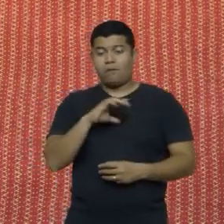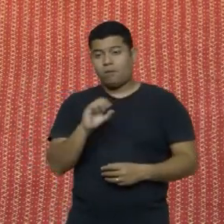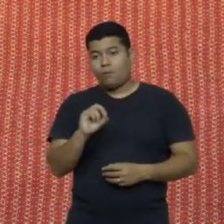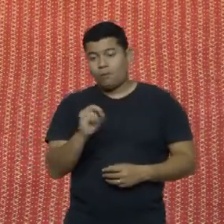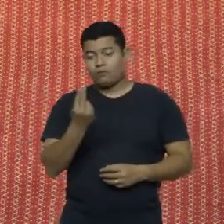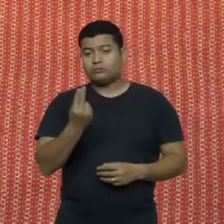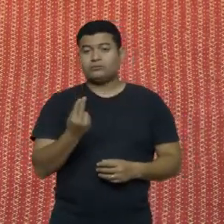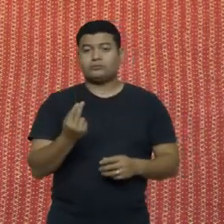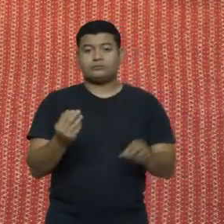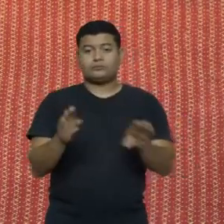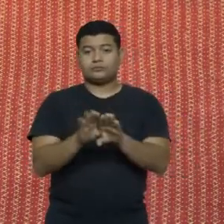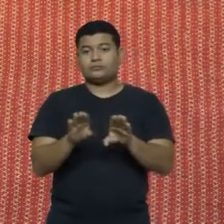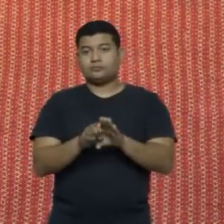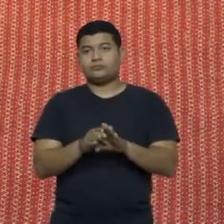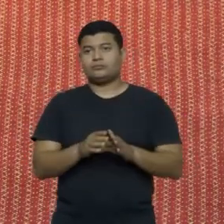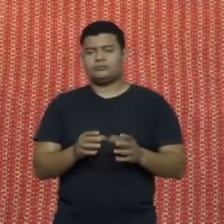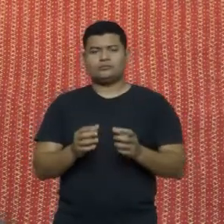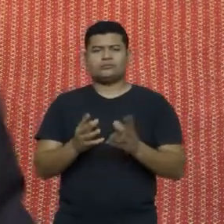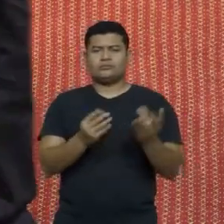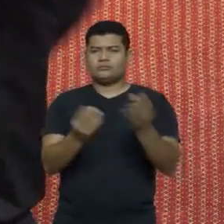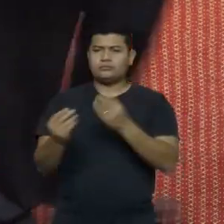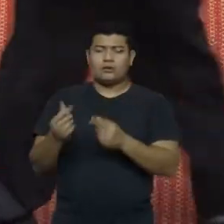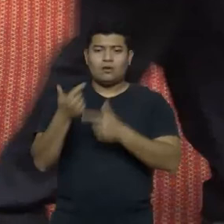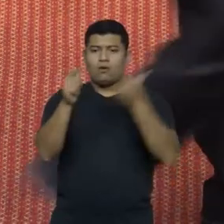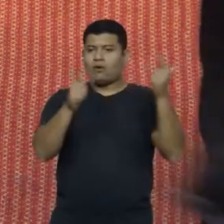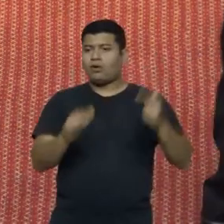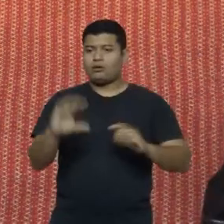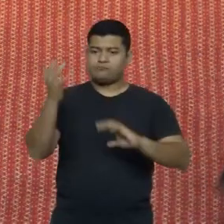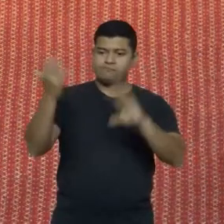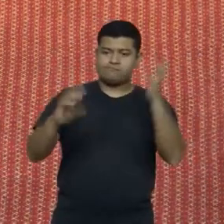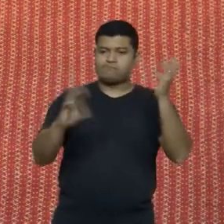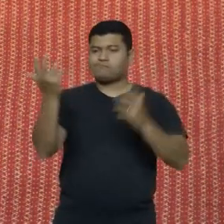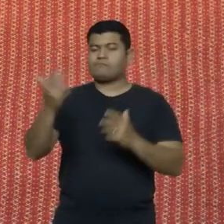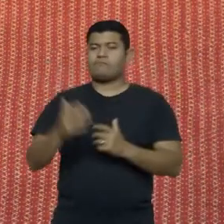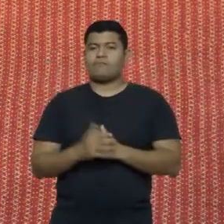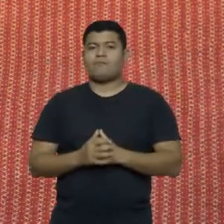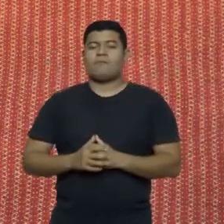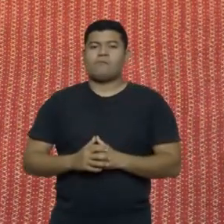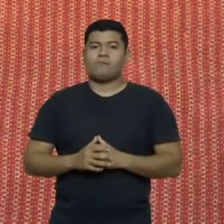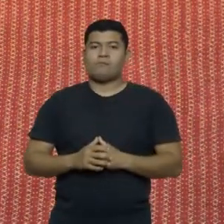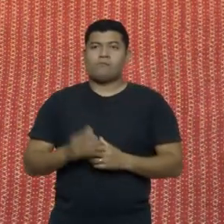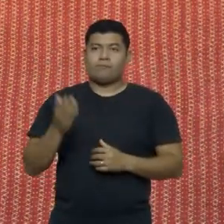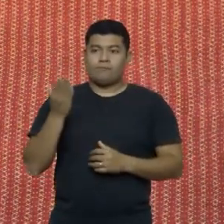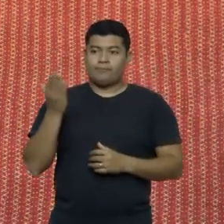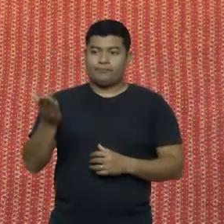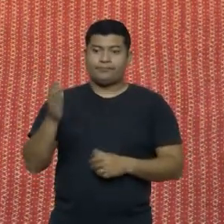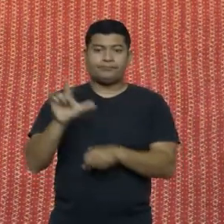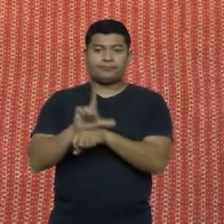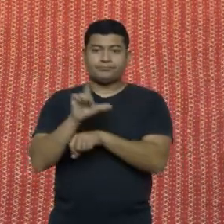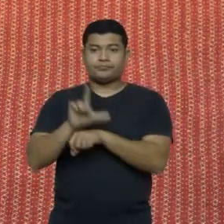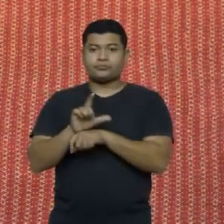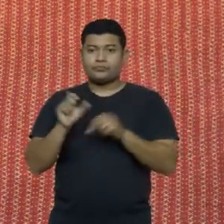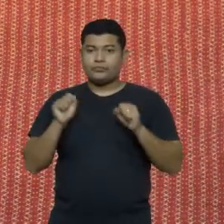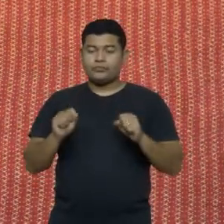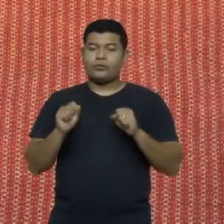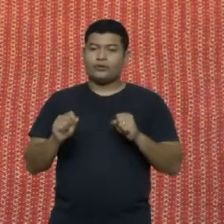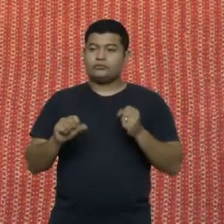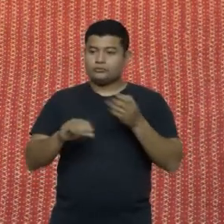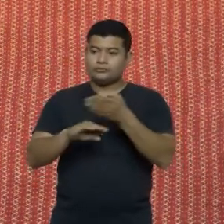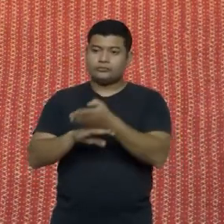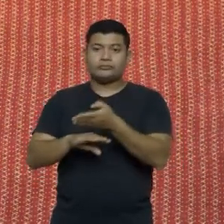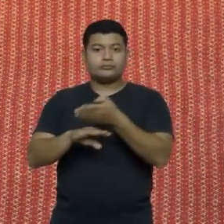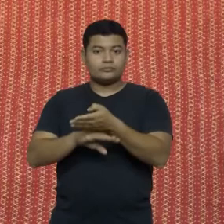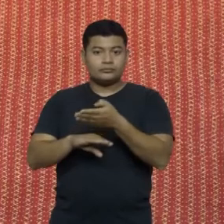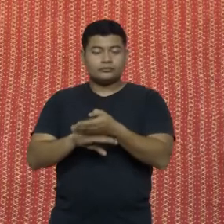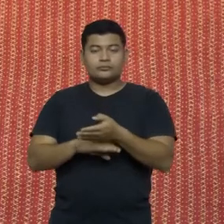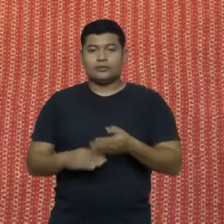por inúmeras outras atuações, que aqueles que estarão lá em Lajes poderão conferir desse